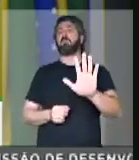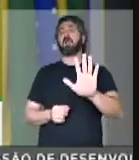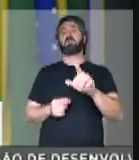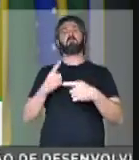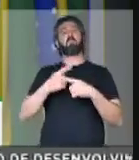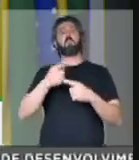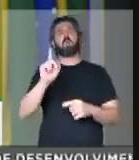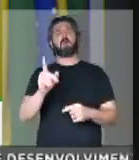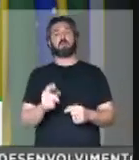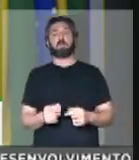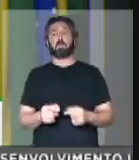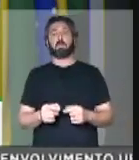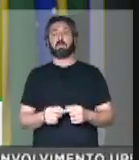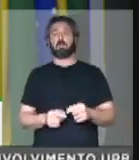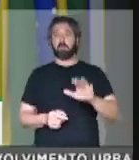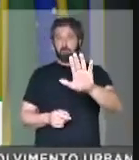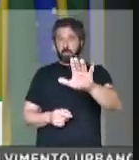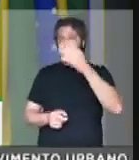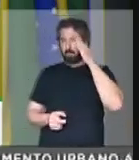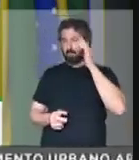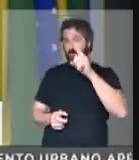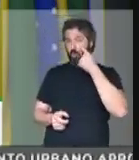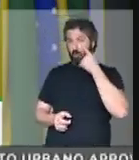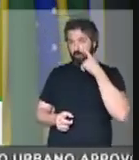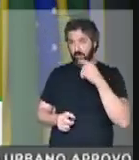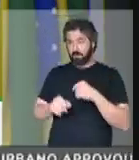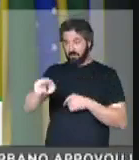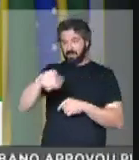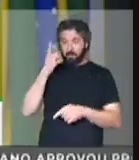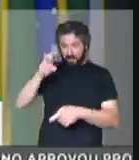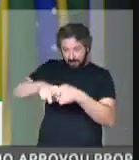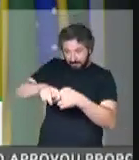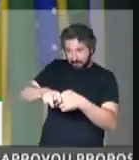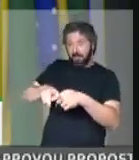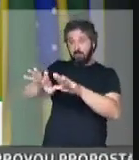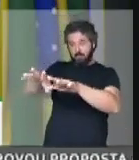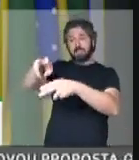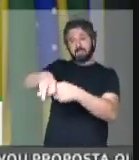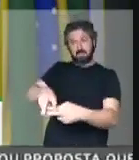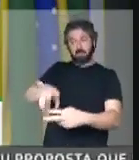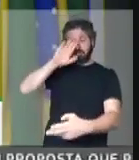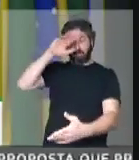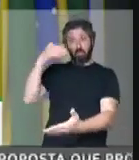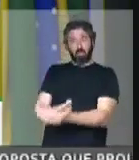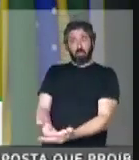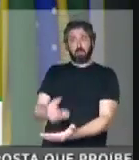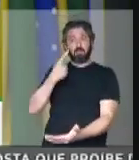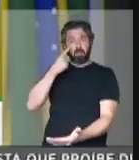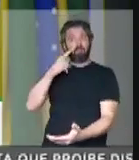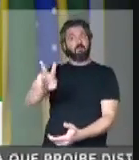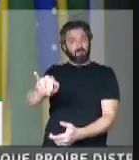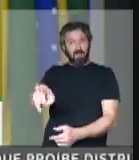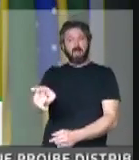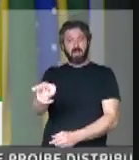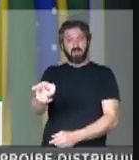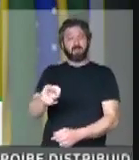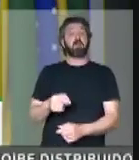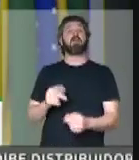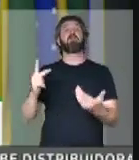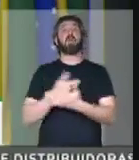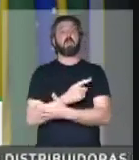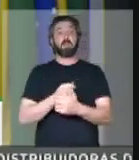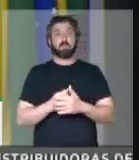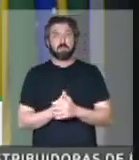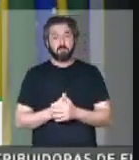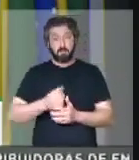como não? Então, você vai entender, ô, Tony? Você está sentado? Então, senta. Senão, você vai cair duro. Vai, vai. O que